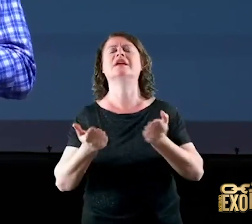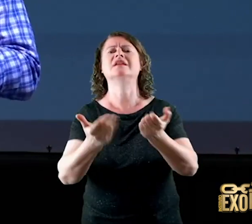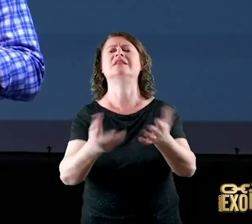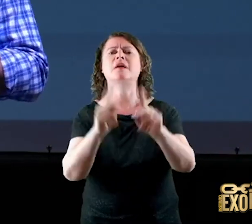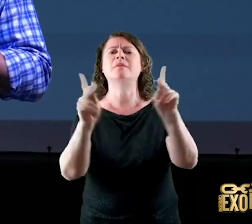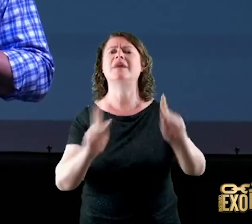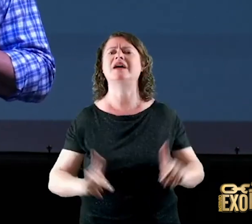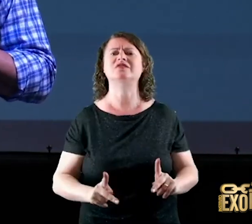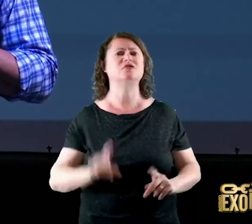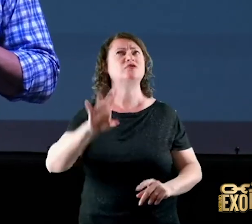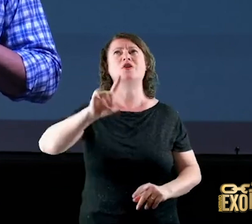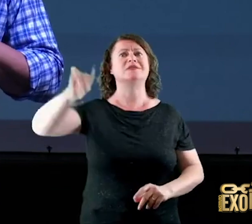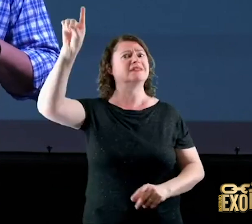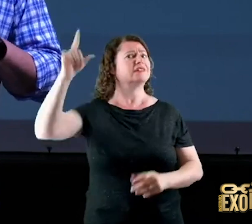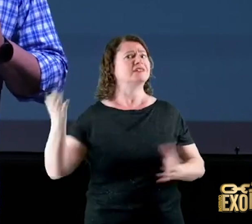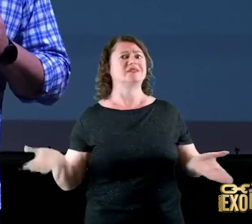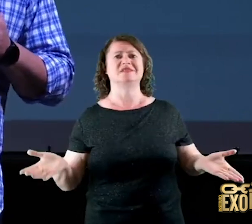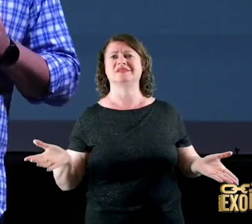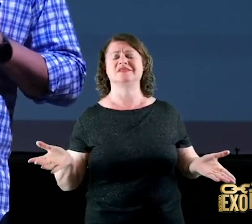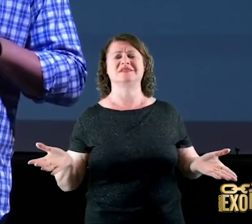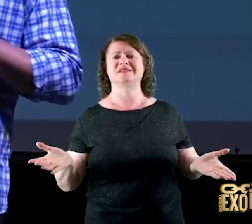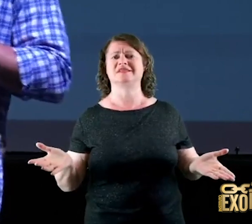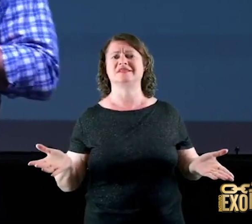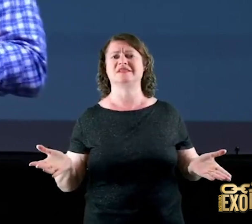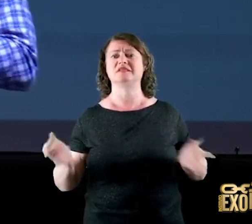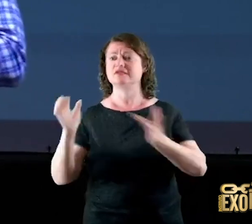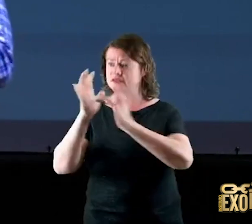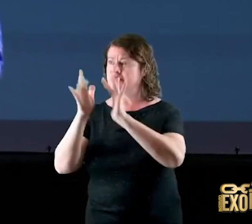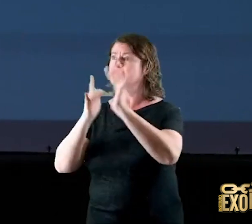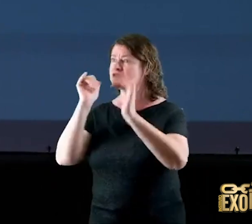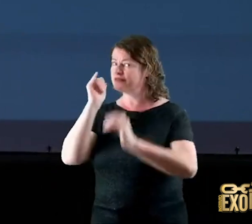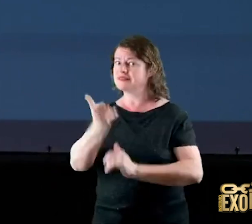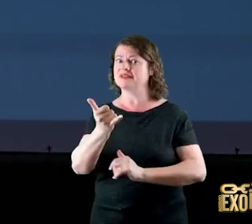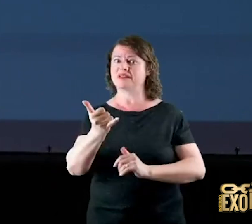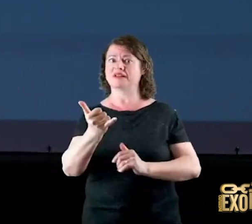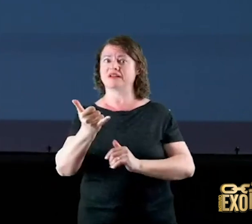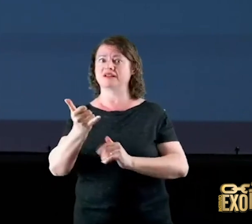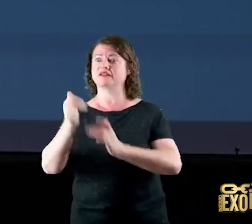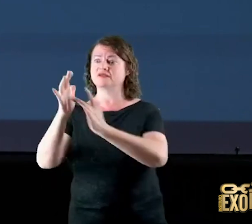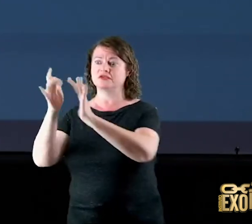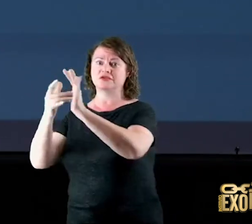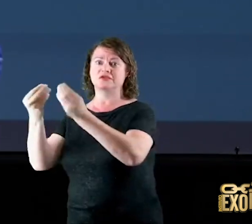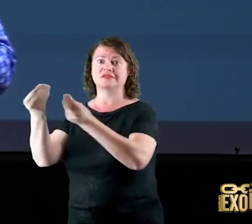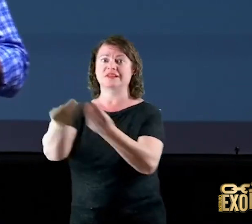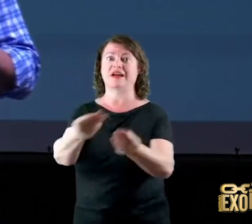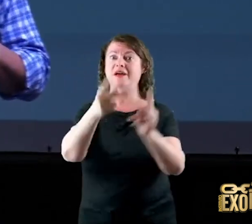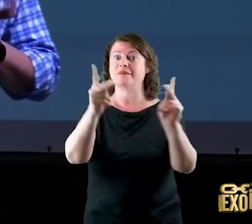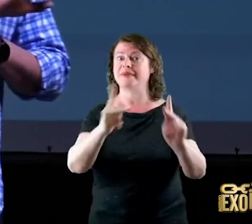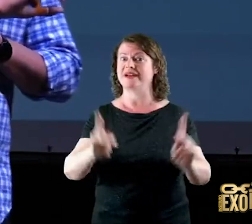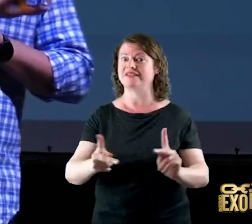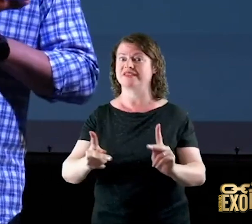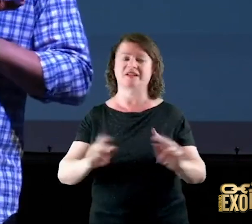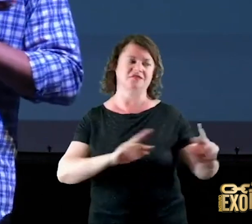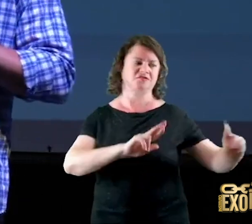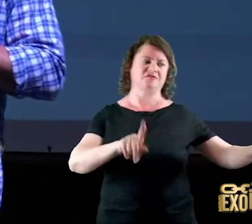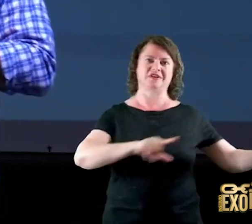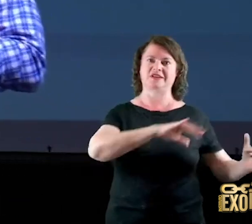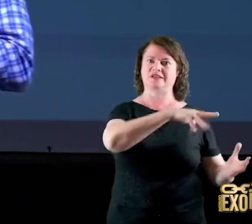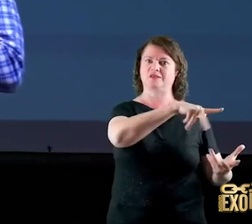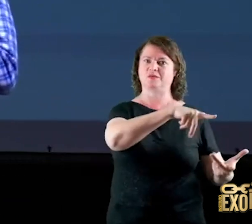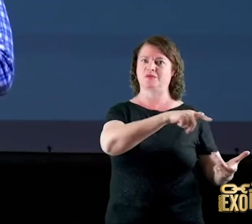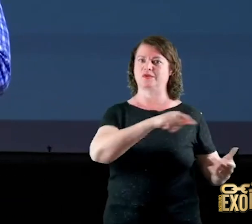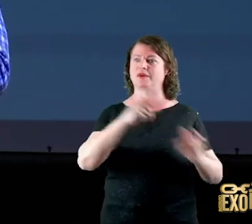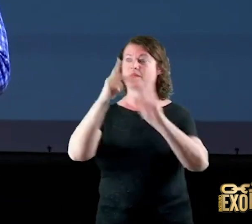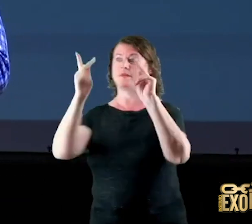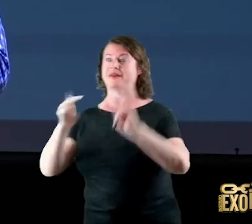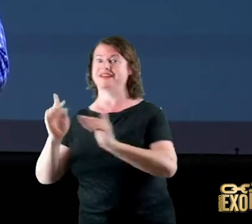Jesus Deus Jesus diz eu vos dou a minha paz a minha paz eu não dou para você que nem o mundo dá a paz que eu dou para você ela excede